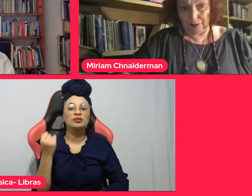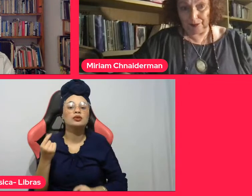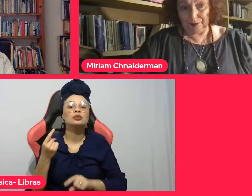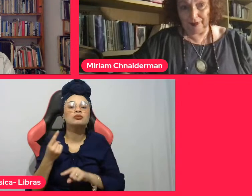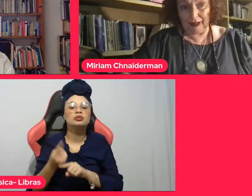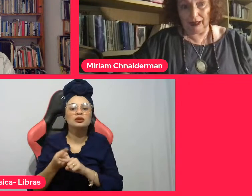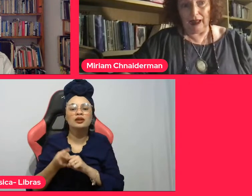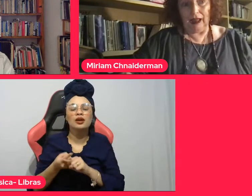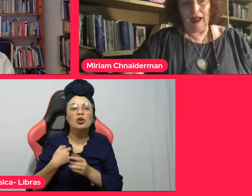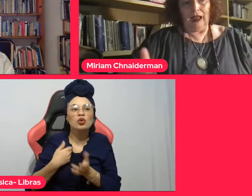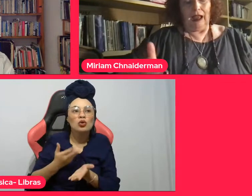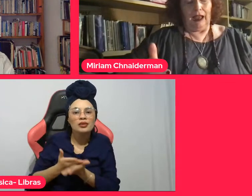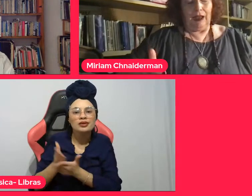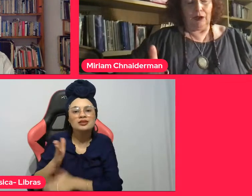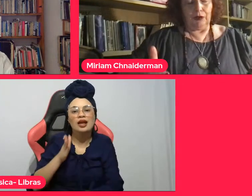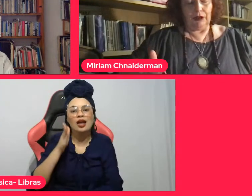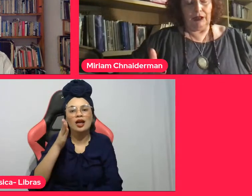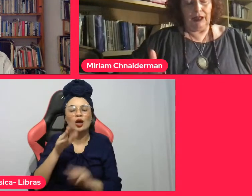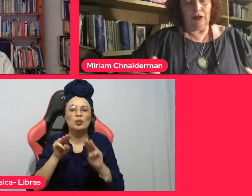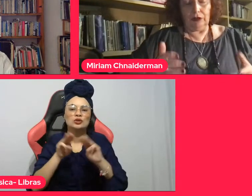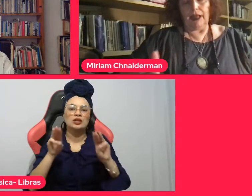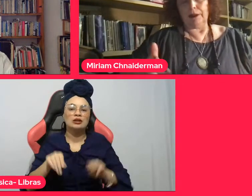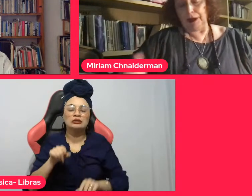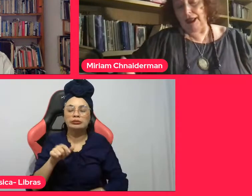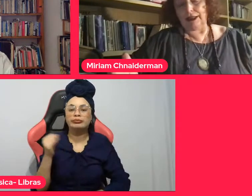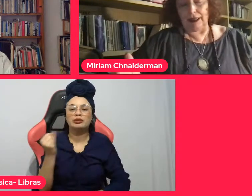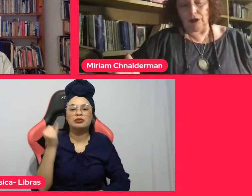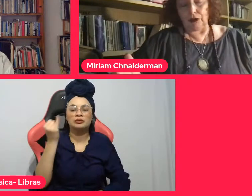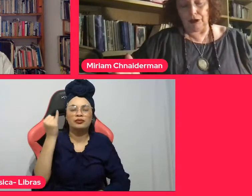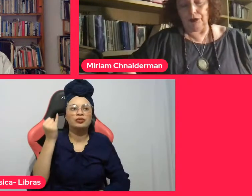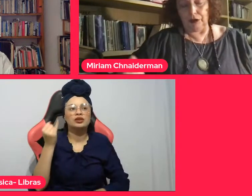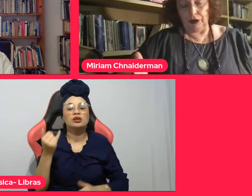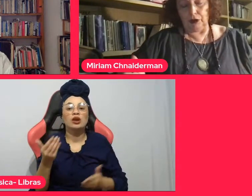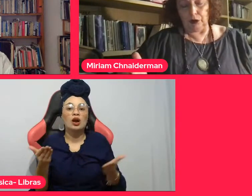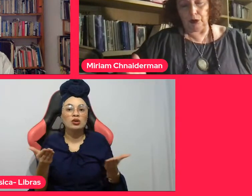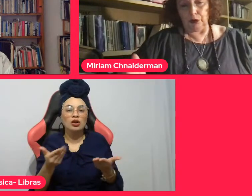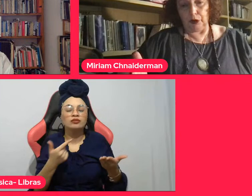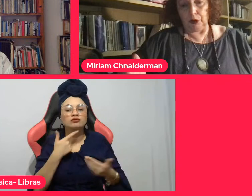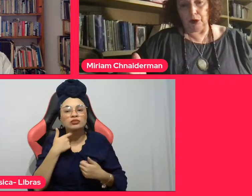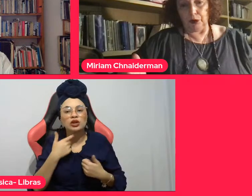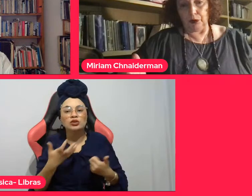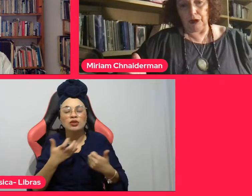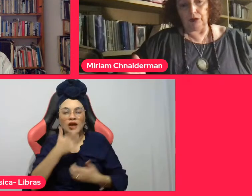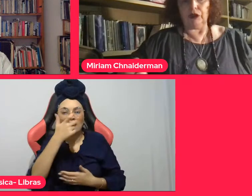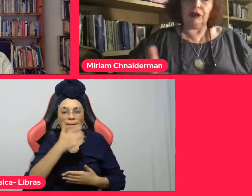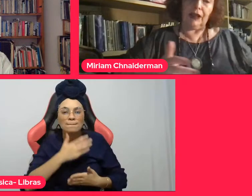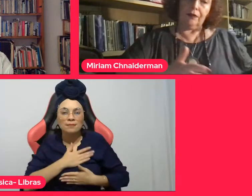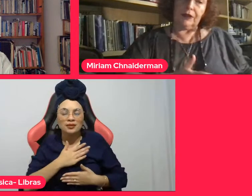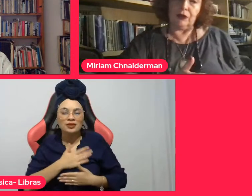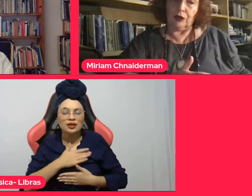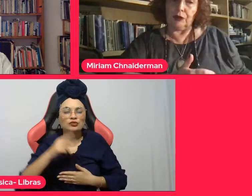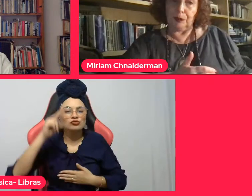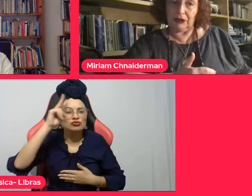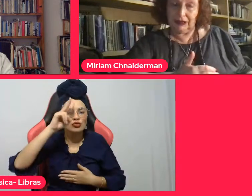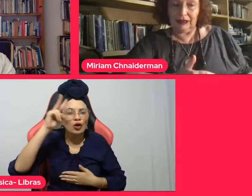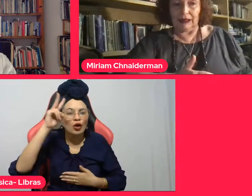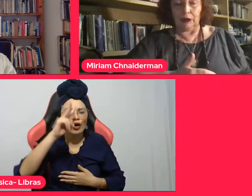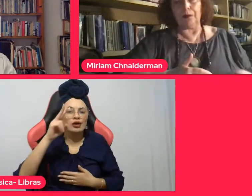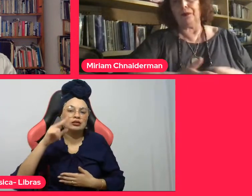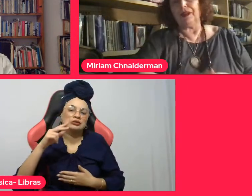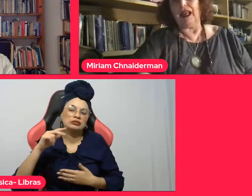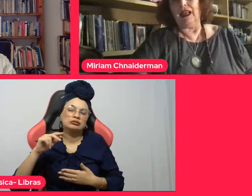museu. Eu queria contar a experiência que eu tive, eu não tinha visto a